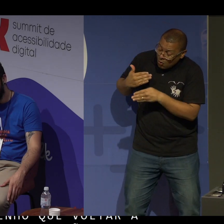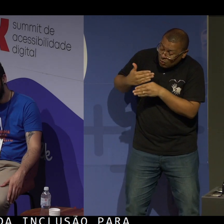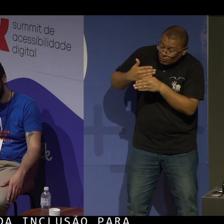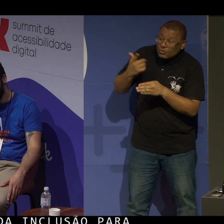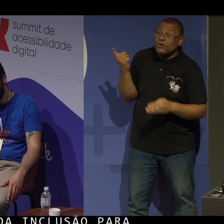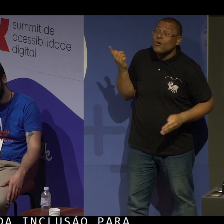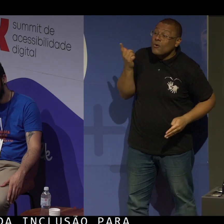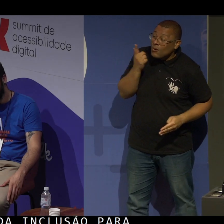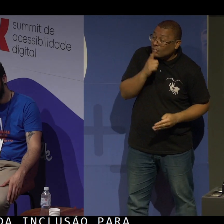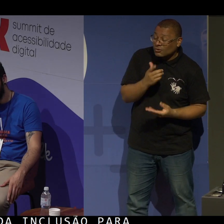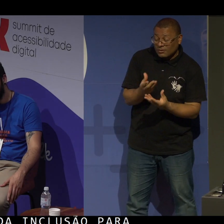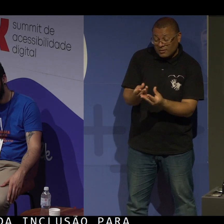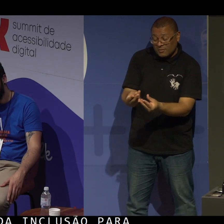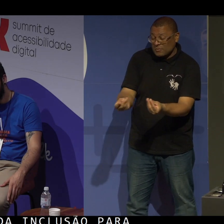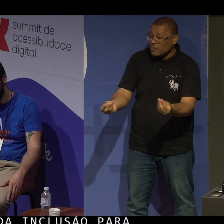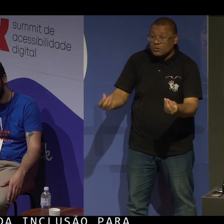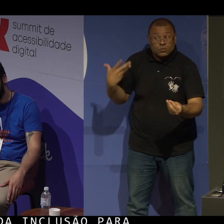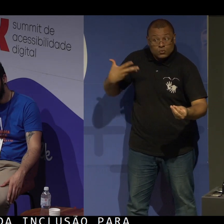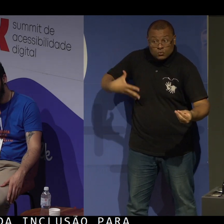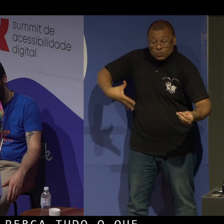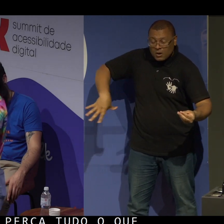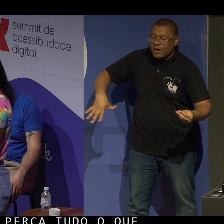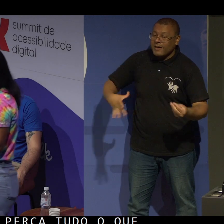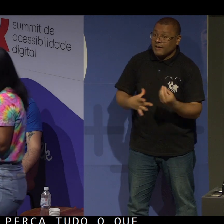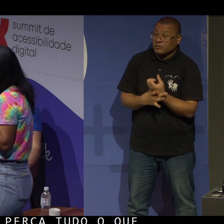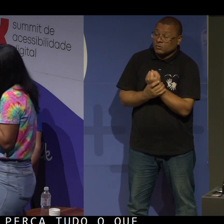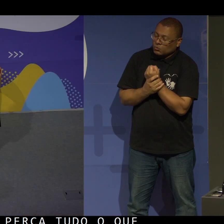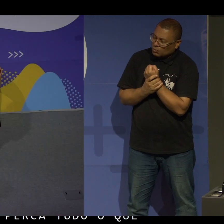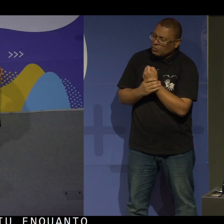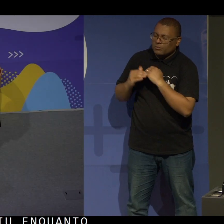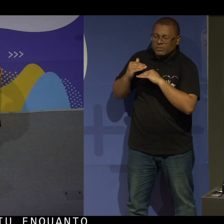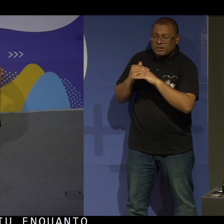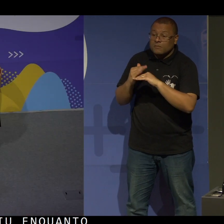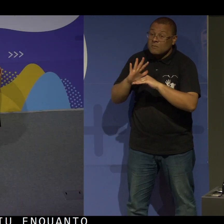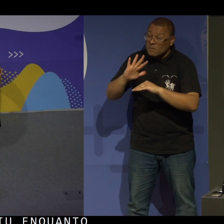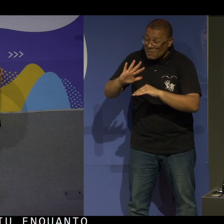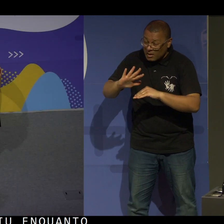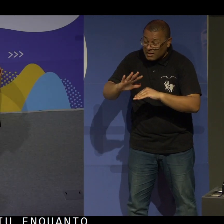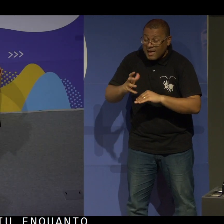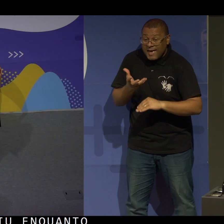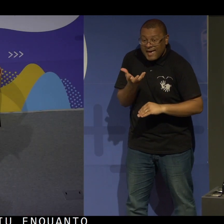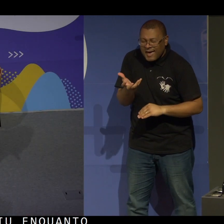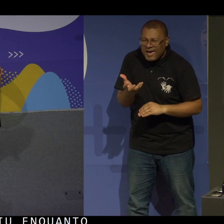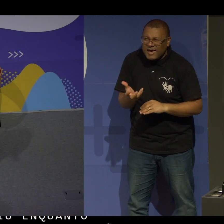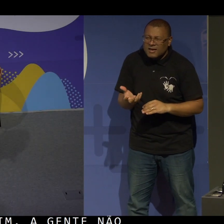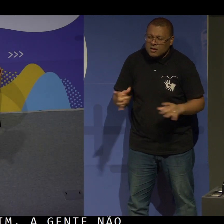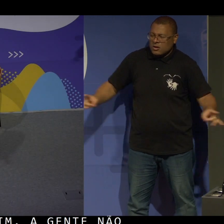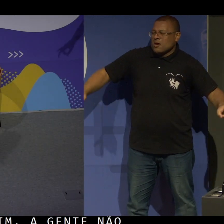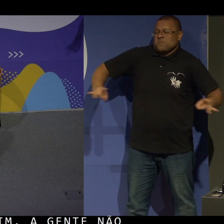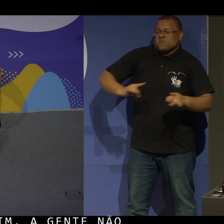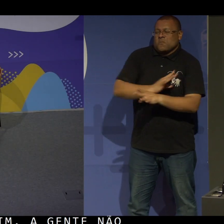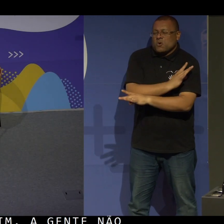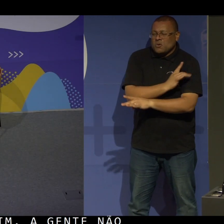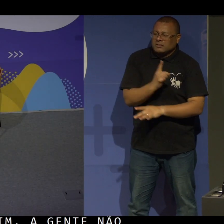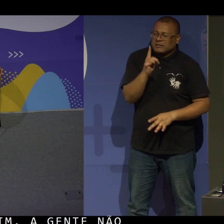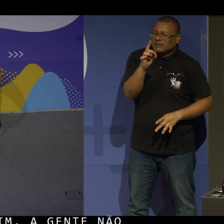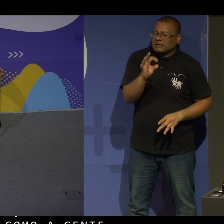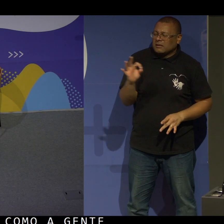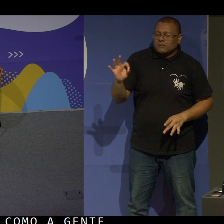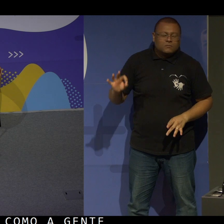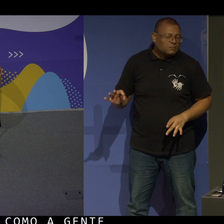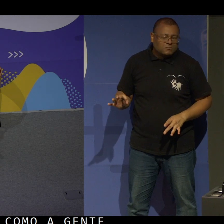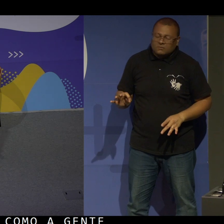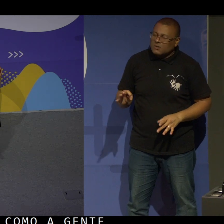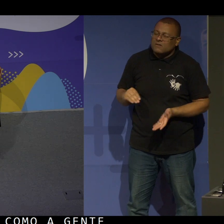legado. Mas, assim, a gente não está da maneira como a gente acha que tem que estar, é 100%.